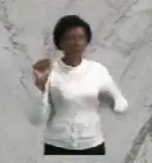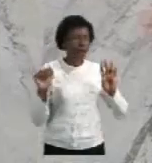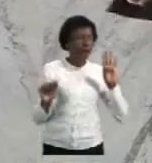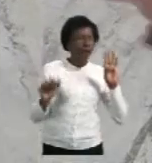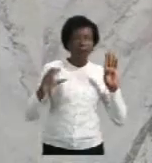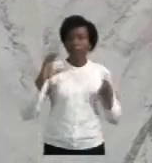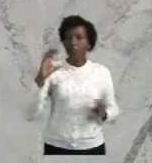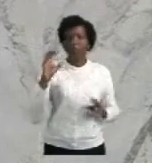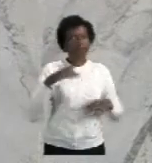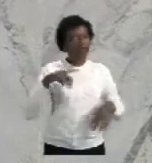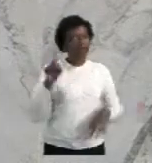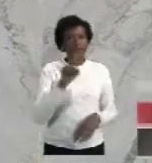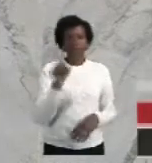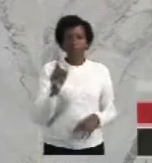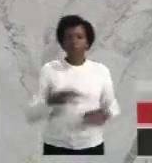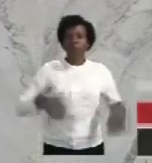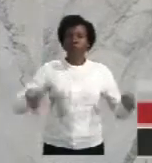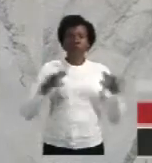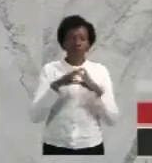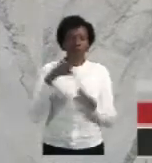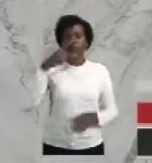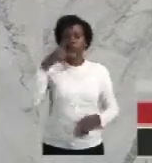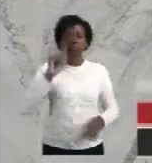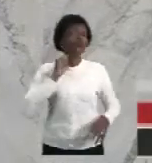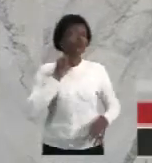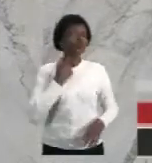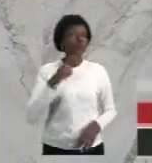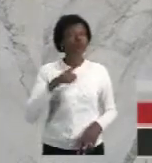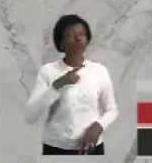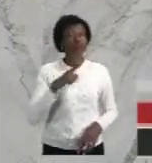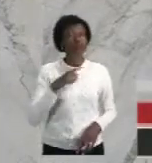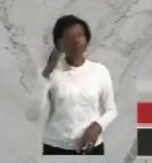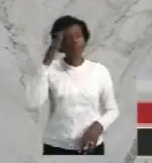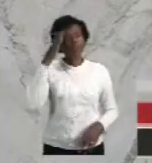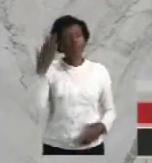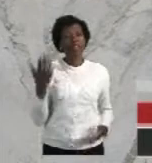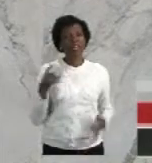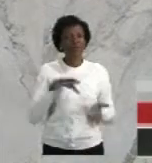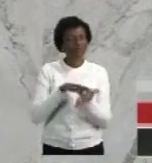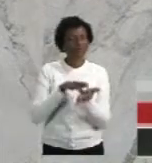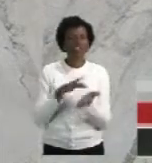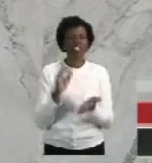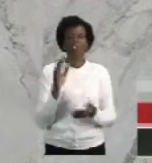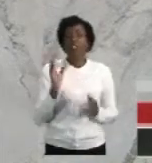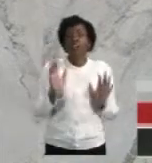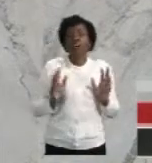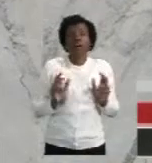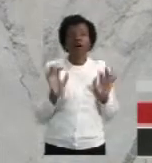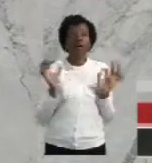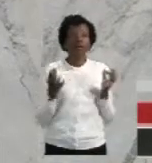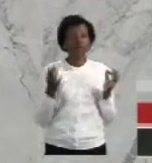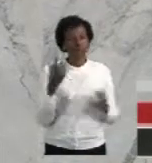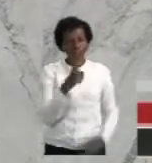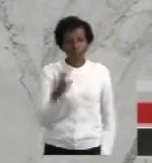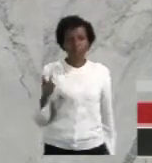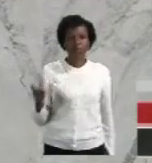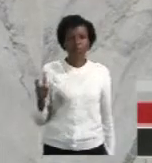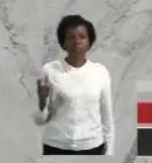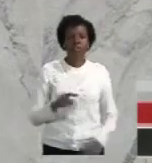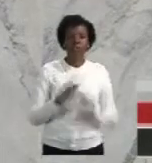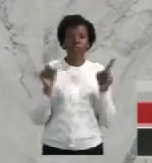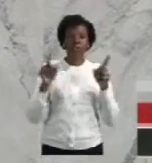Porque todos os partidos estão contaminados e nós sabemos disso. Então, não vem de querer ninguém dar uma de santo aqui, não. Mas é o povo brasileiro que está sendo